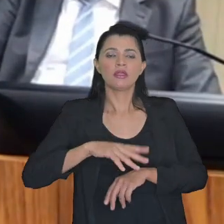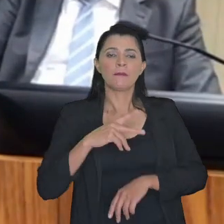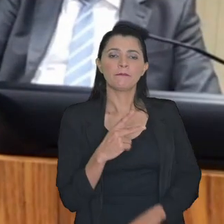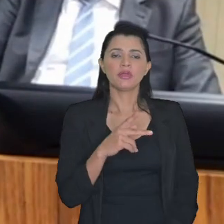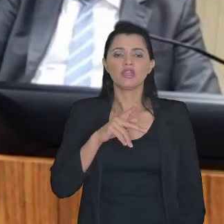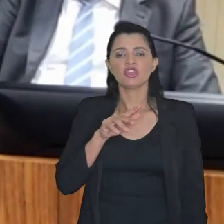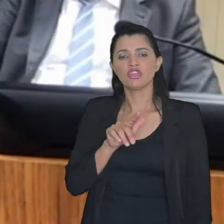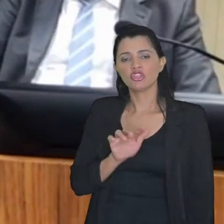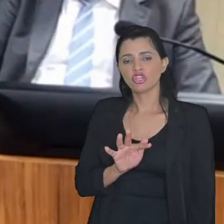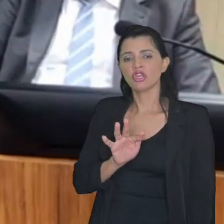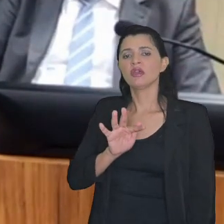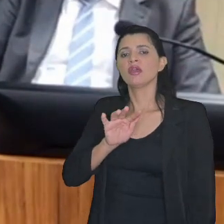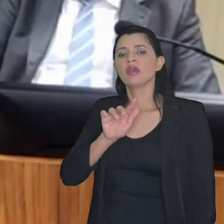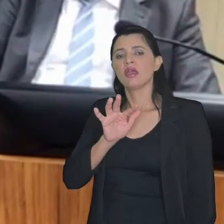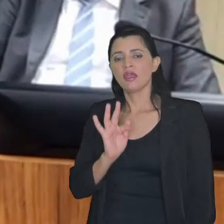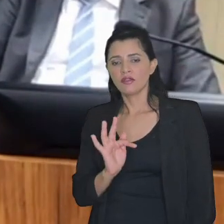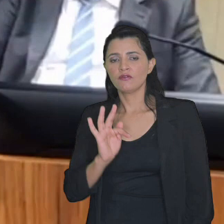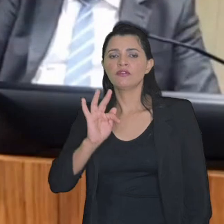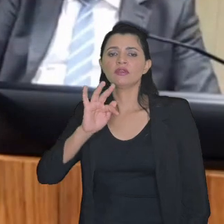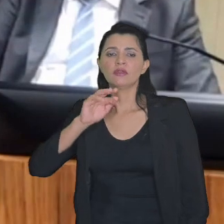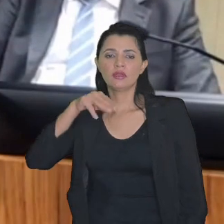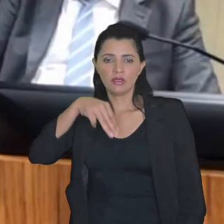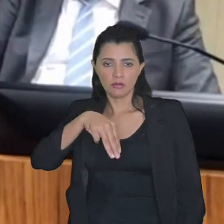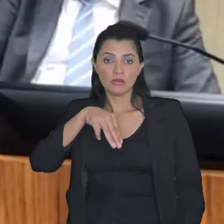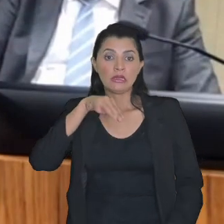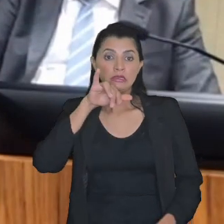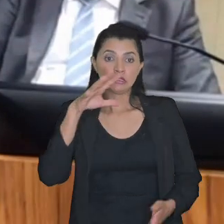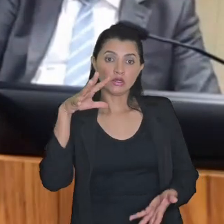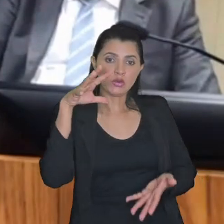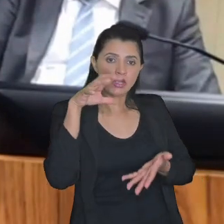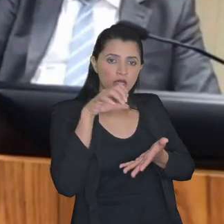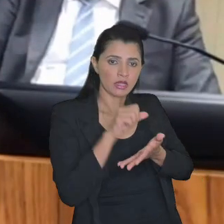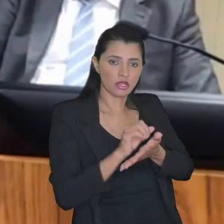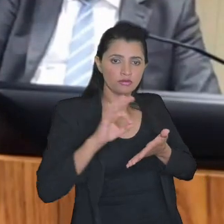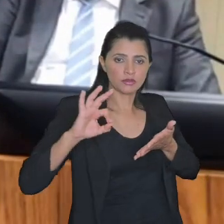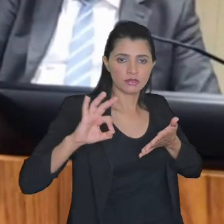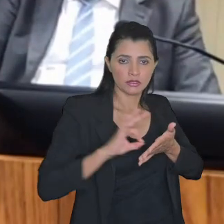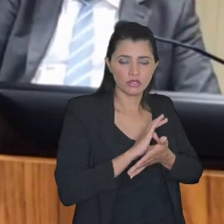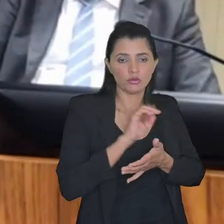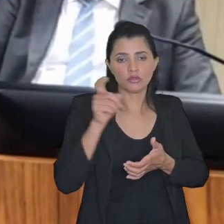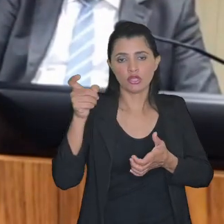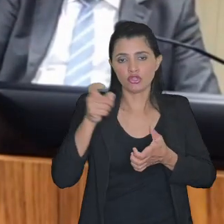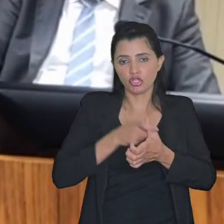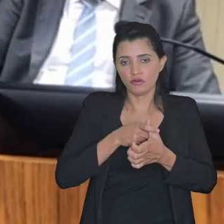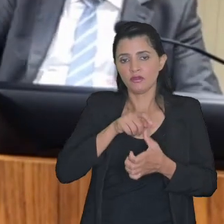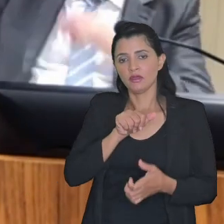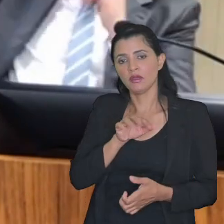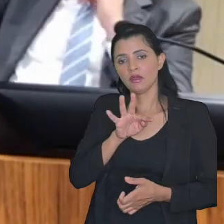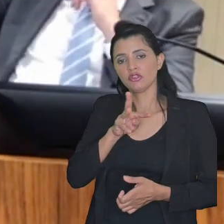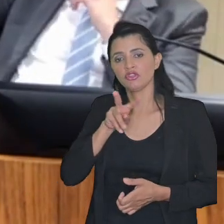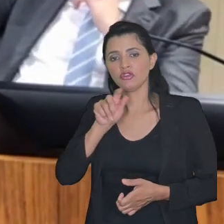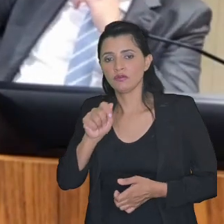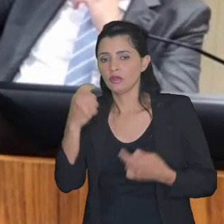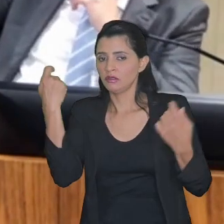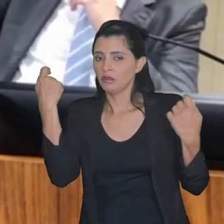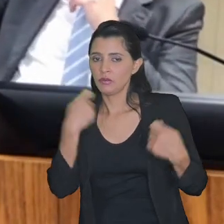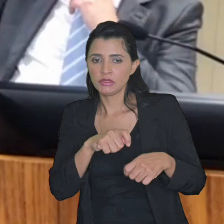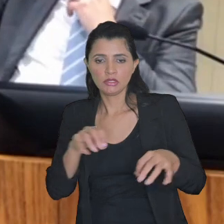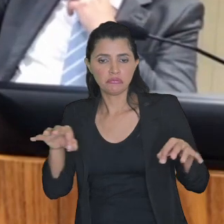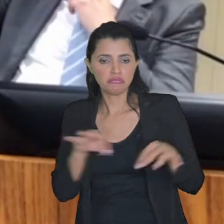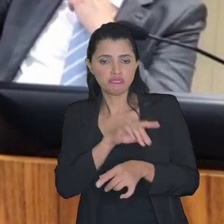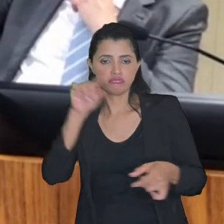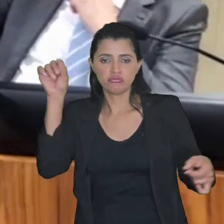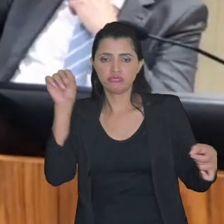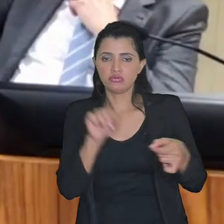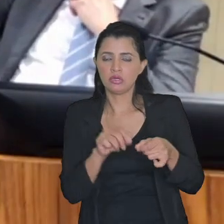PGFN desde que o crédito seja inscrito em dívida ativa não precisa ter sido executado e não precisa